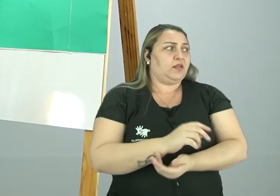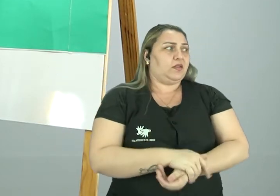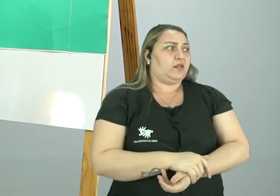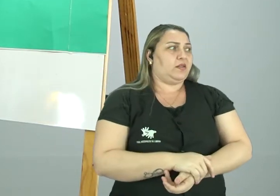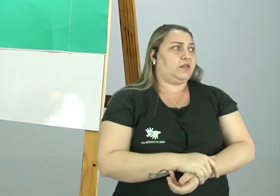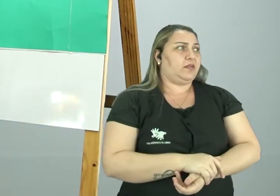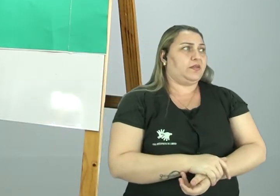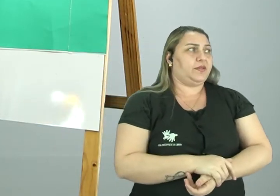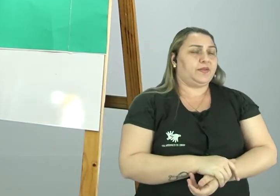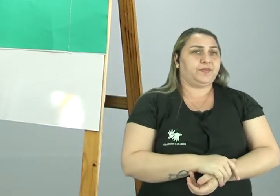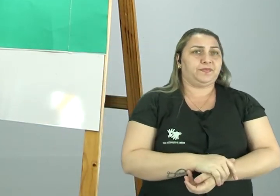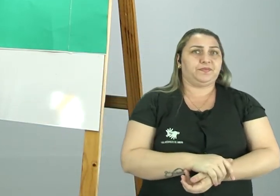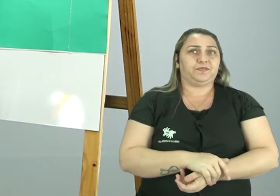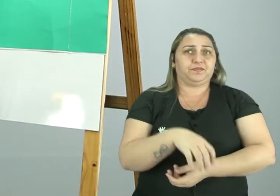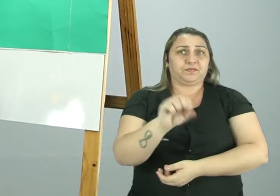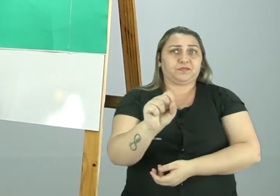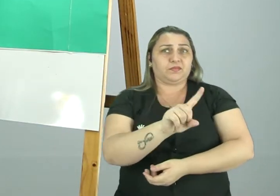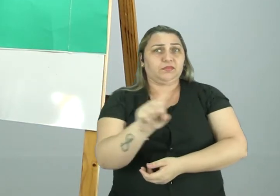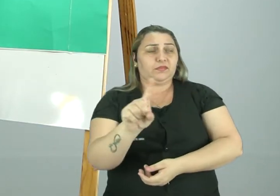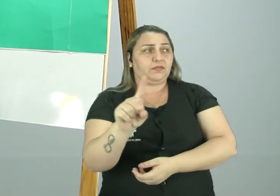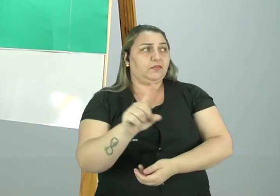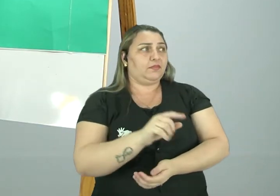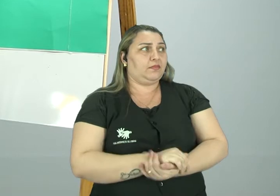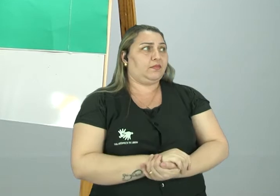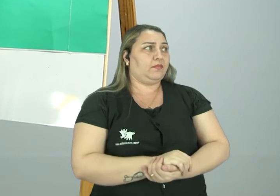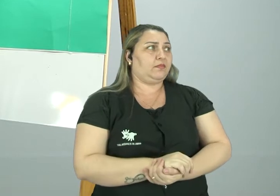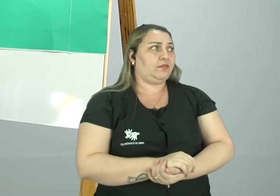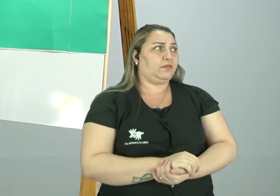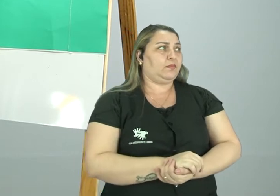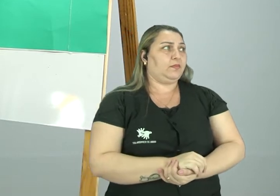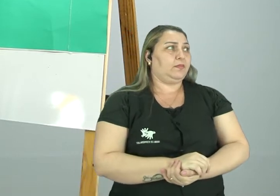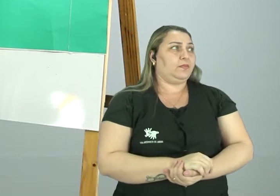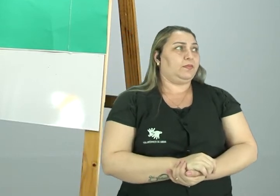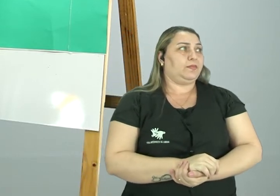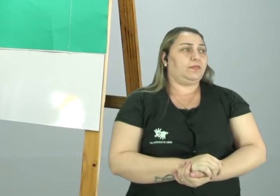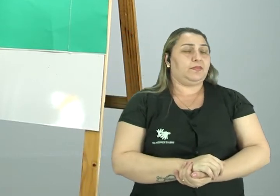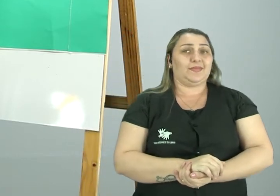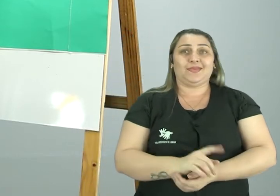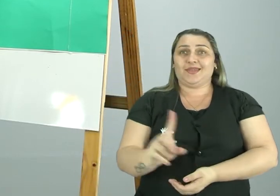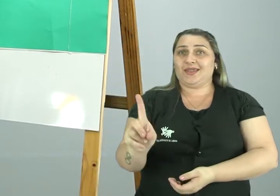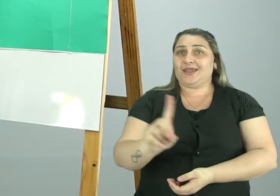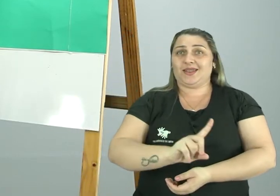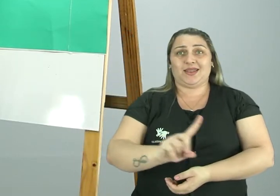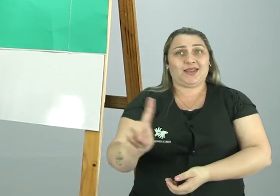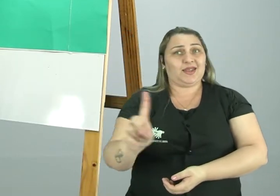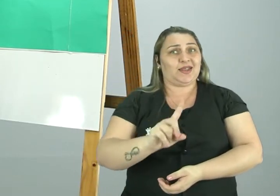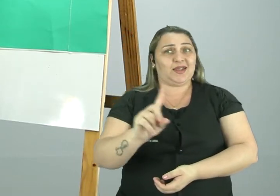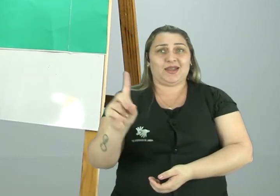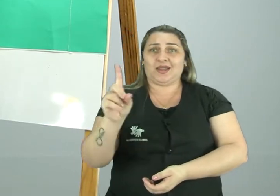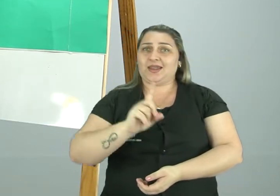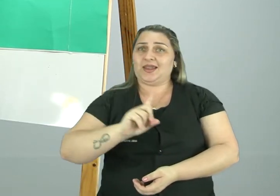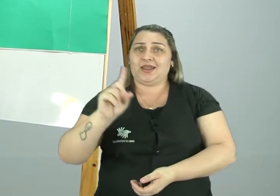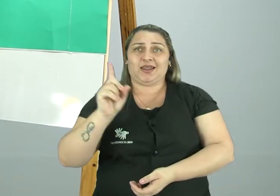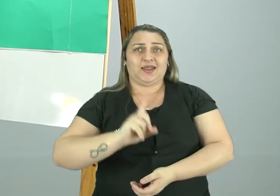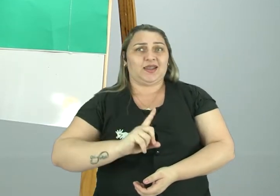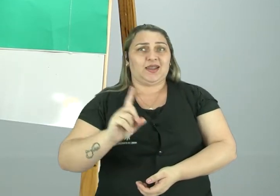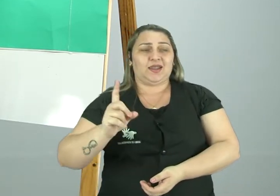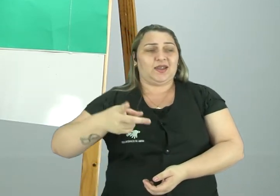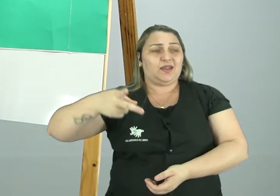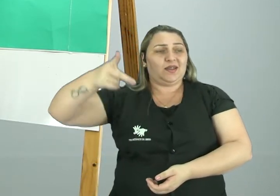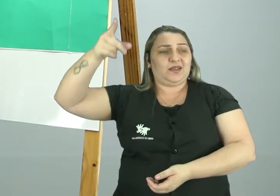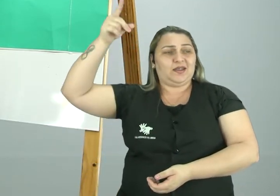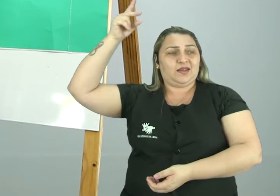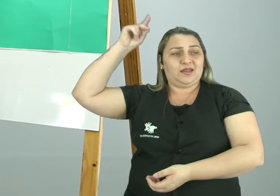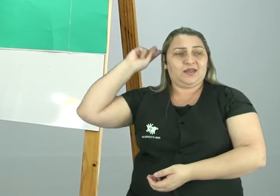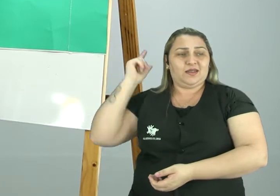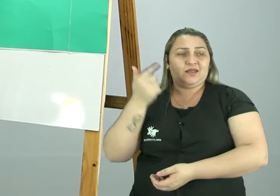Vocês acham que sim ou não? Respondam aí. Não, nem sempre existiu. E